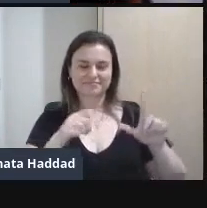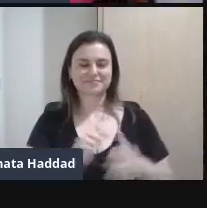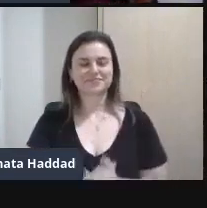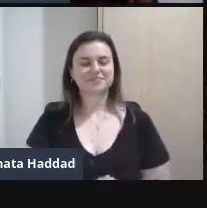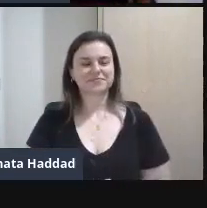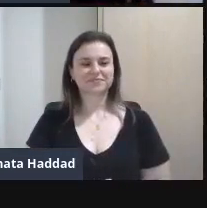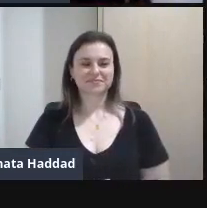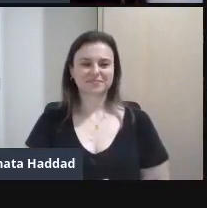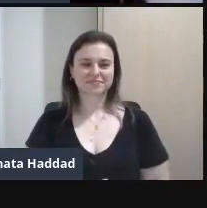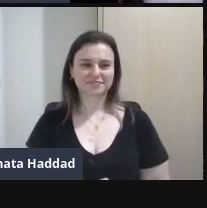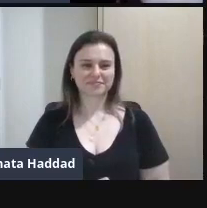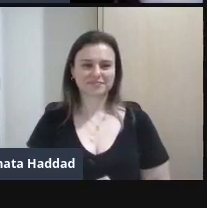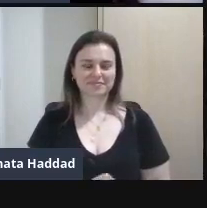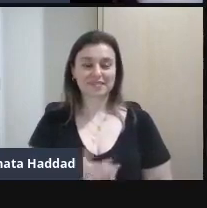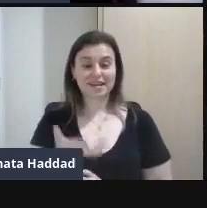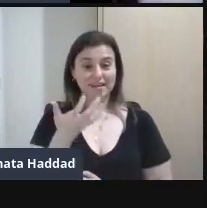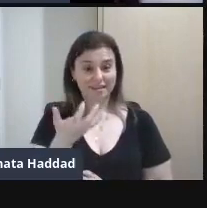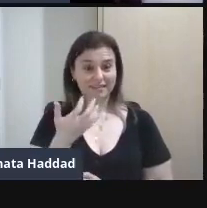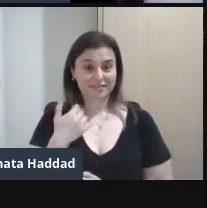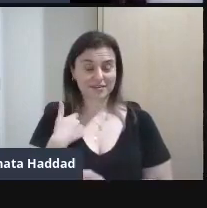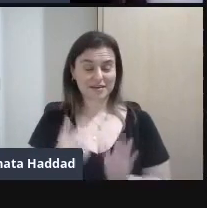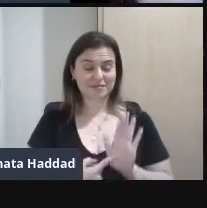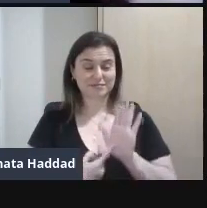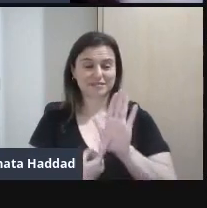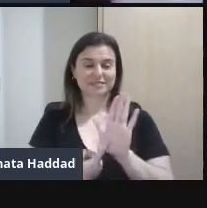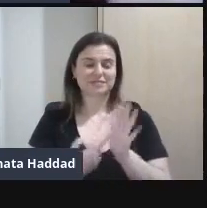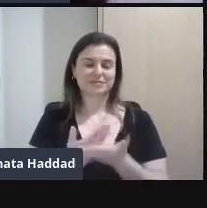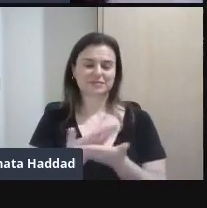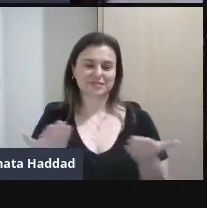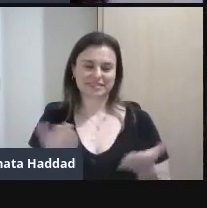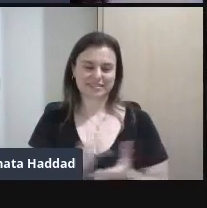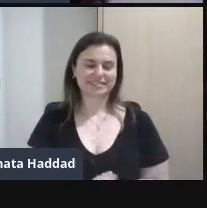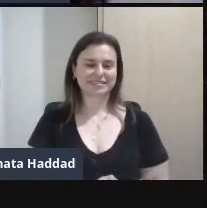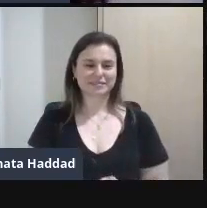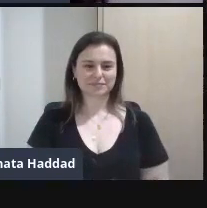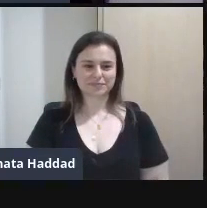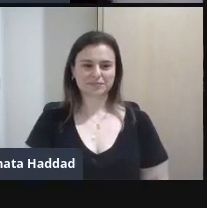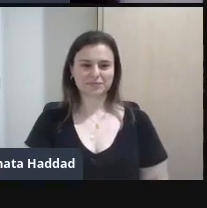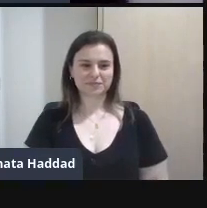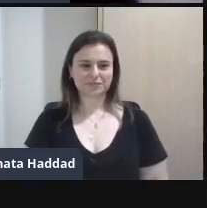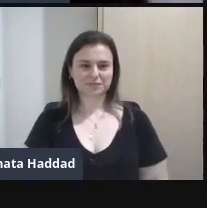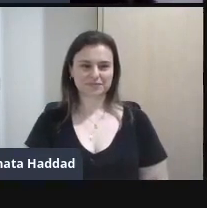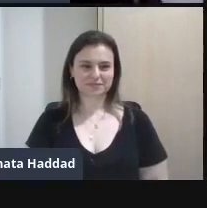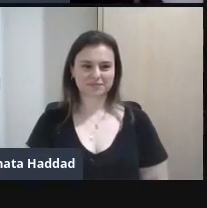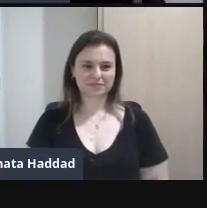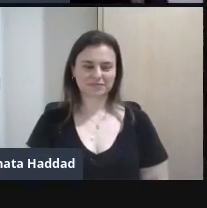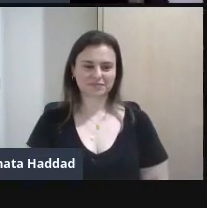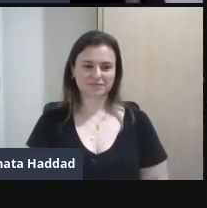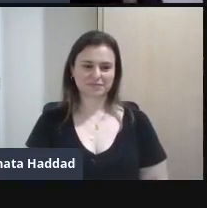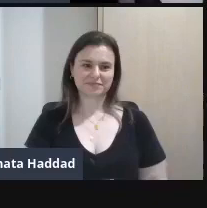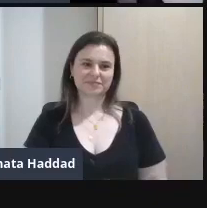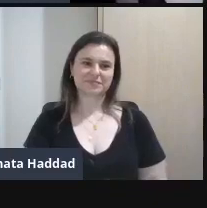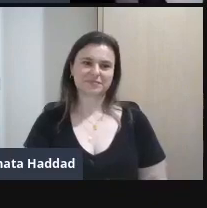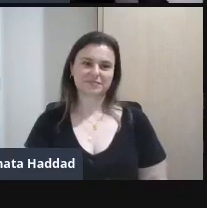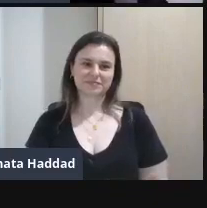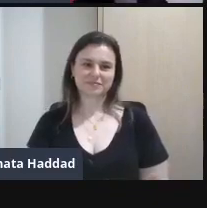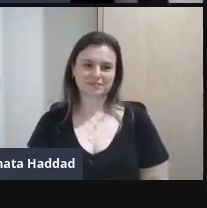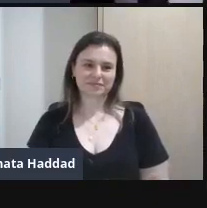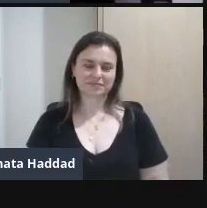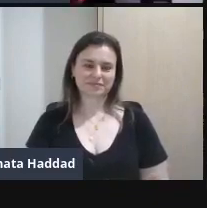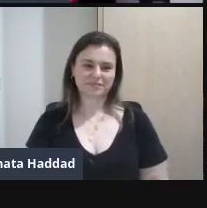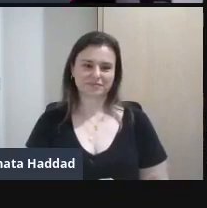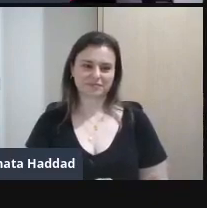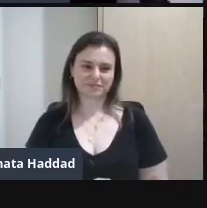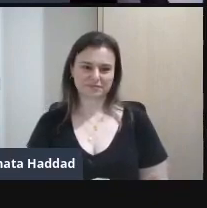Tecelan Que eu quero compartilhar Com vocês Não posso deixar De compartilhar Vamos lá Eu vou pedir Para o